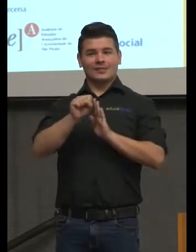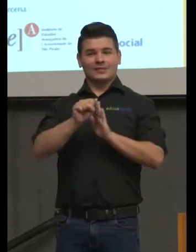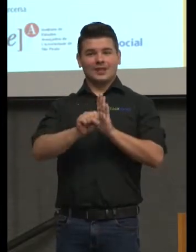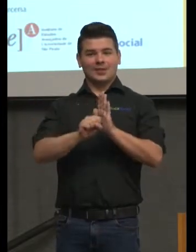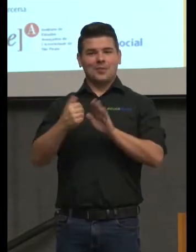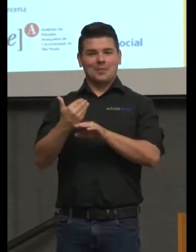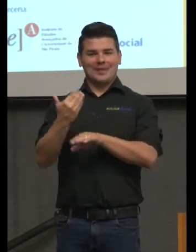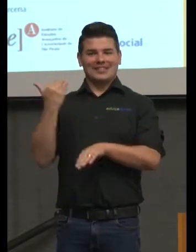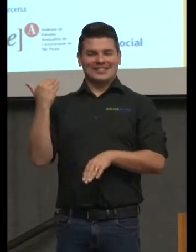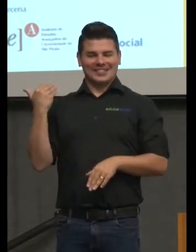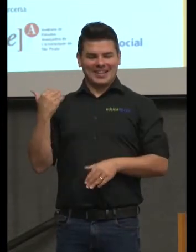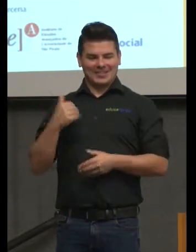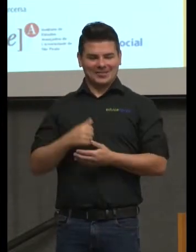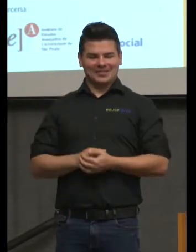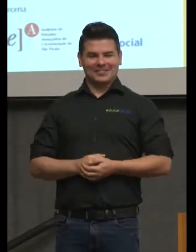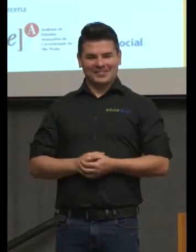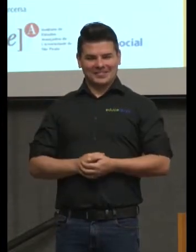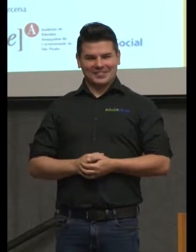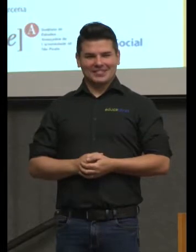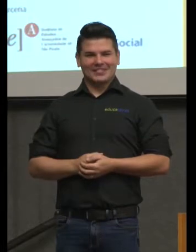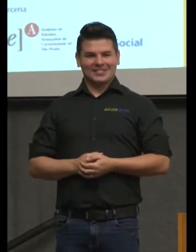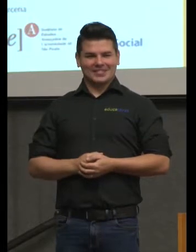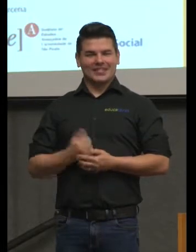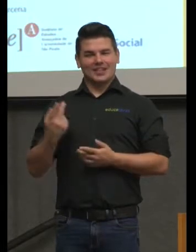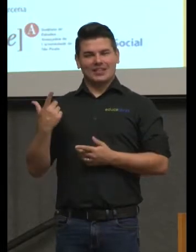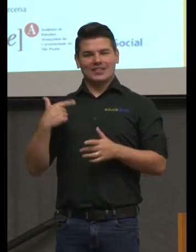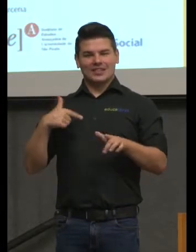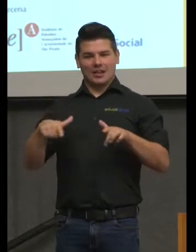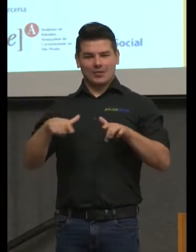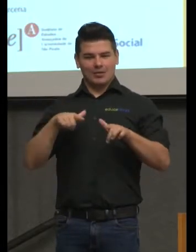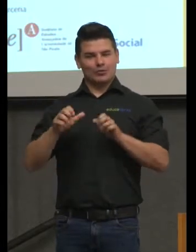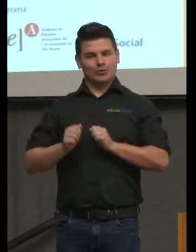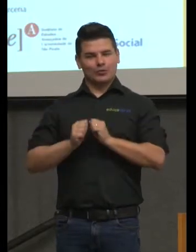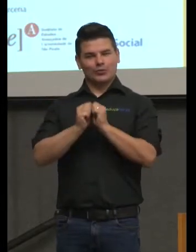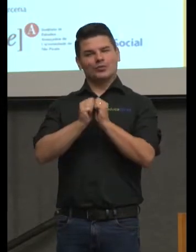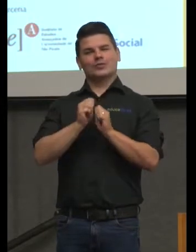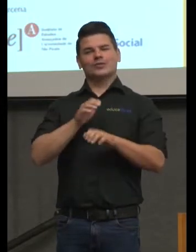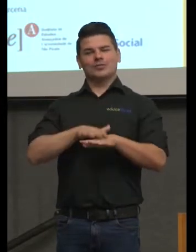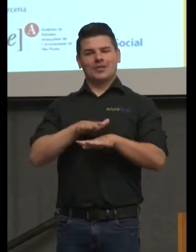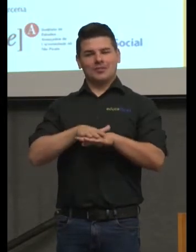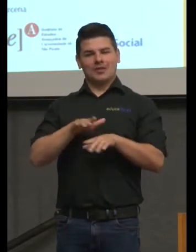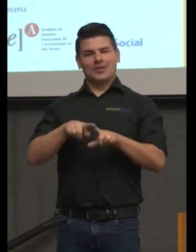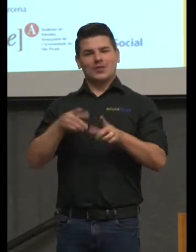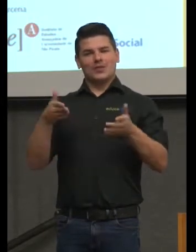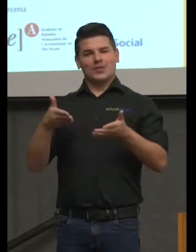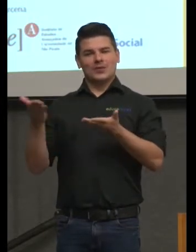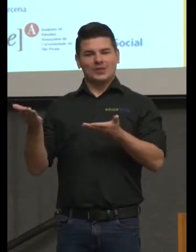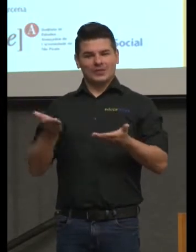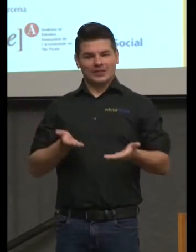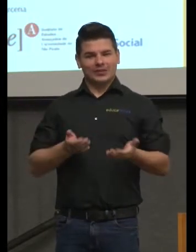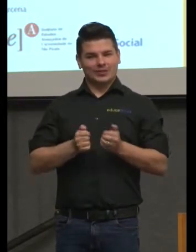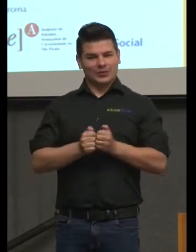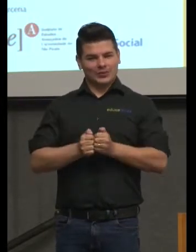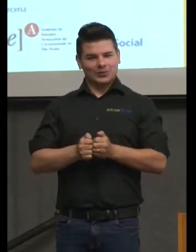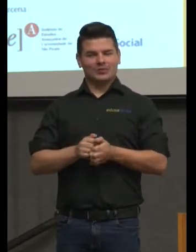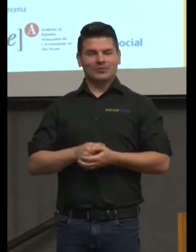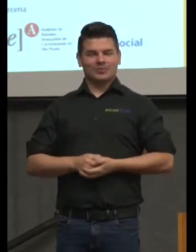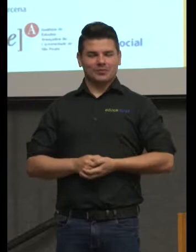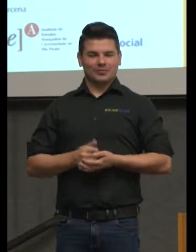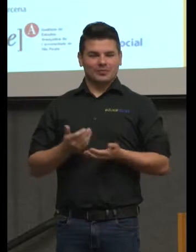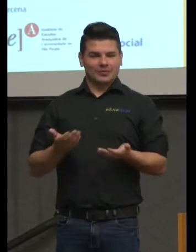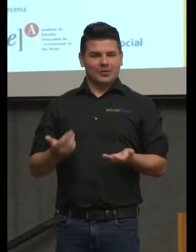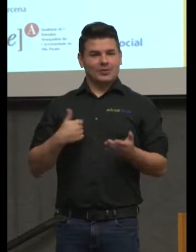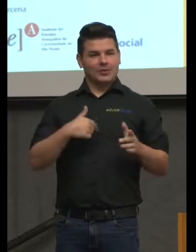passado. Trabalhamos juntos na matemática e estamos aqui hoje, não é, Bernadette? Bom, as